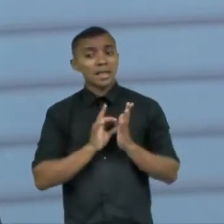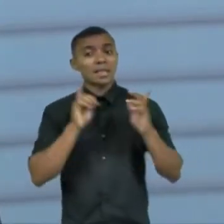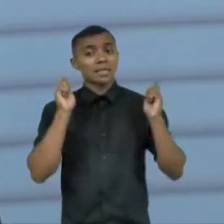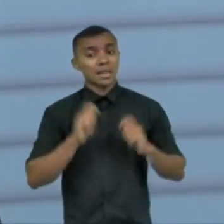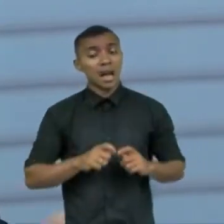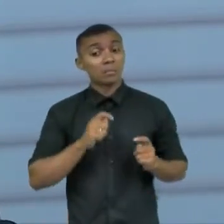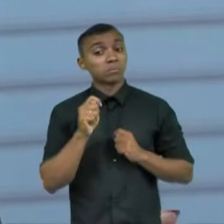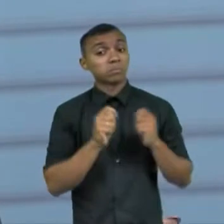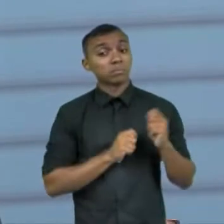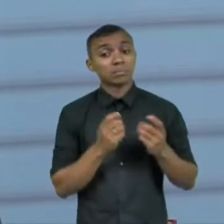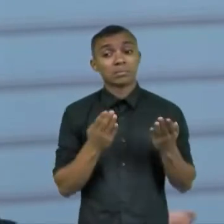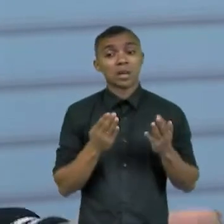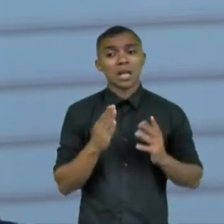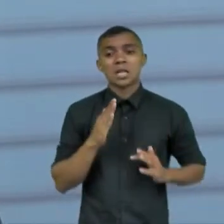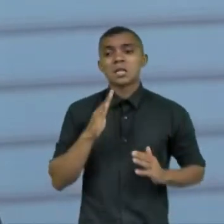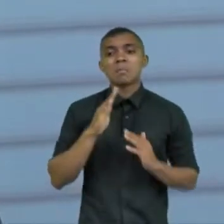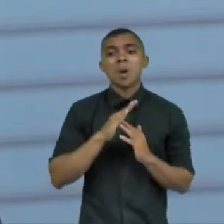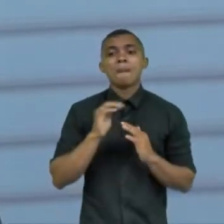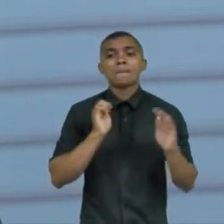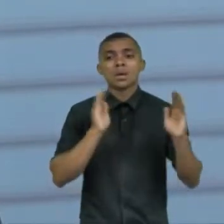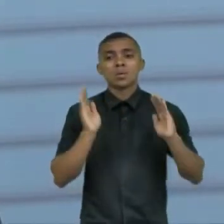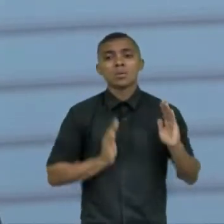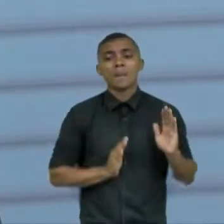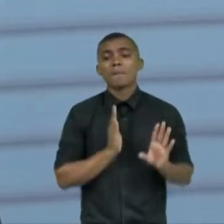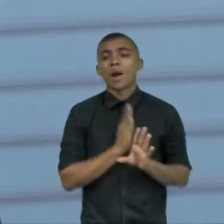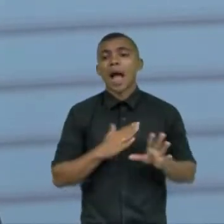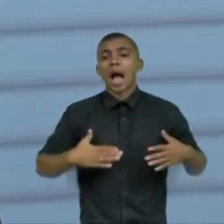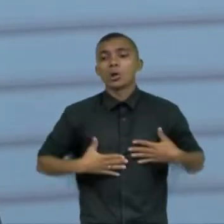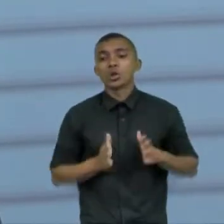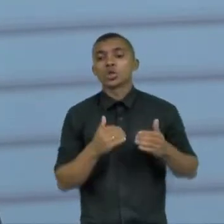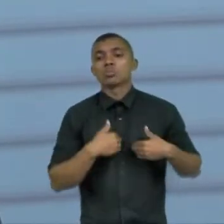mas não limitar 5 anos porque o autismo não tem cura